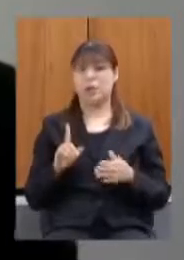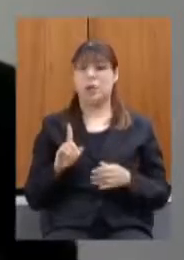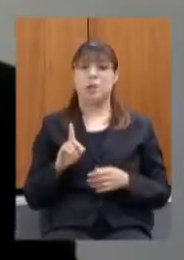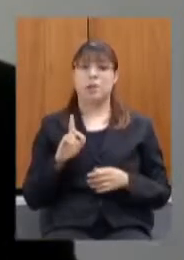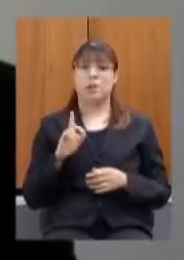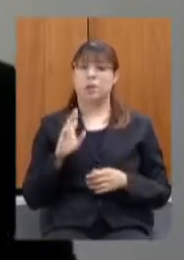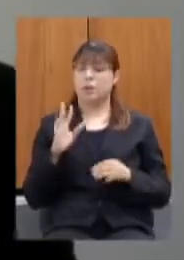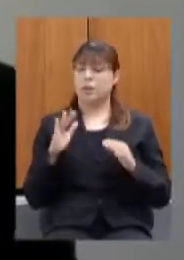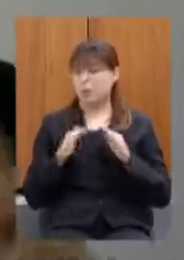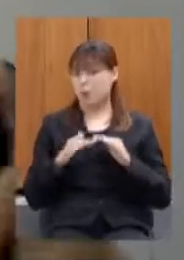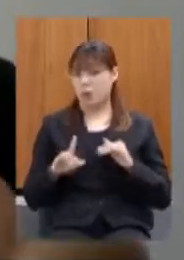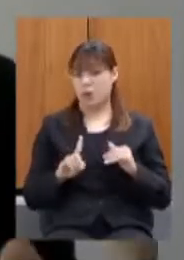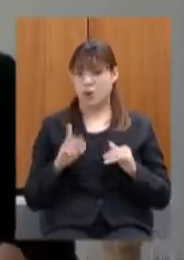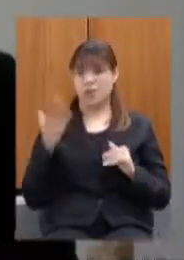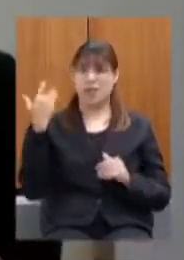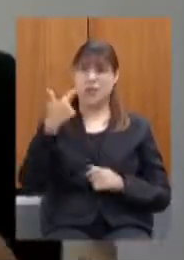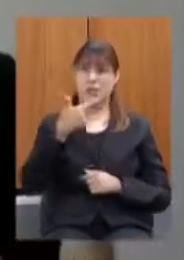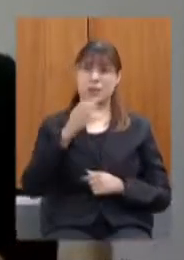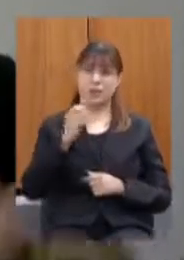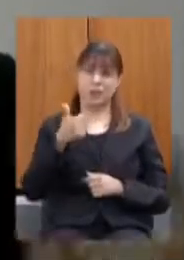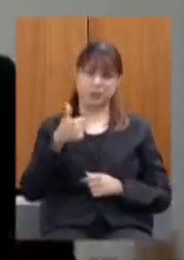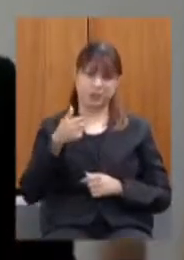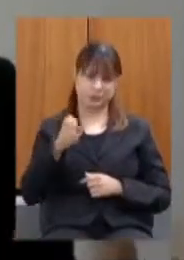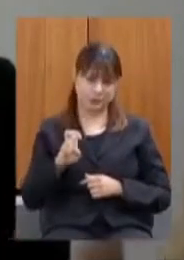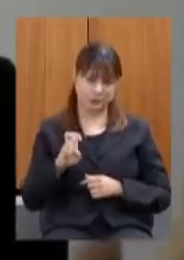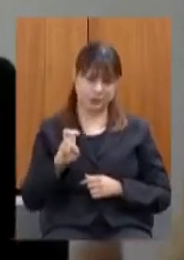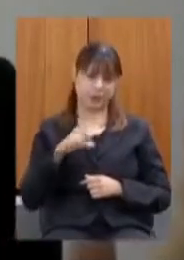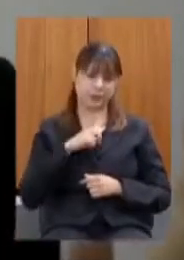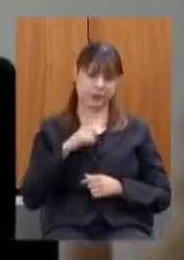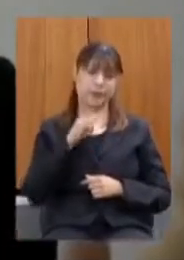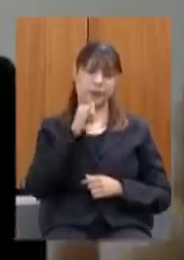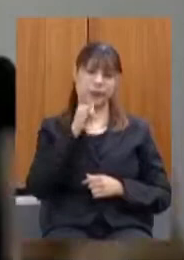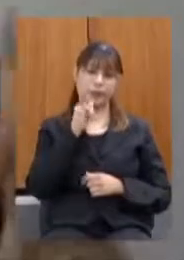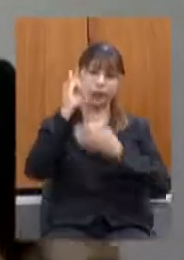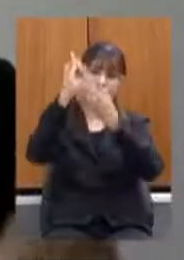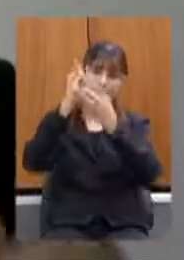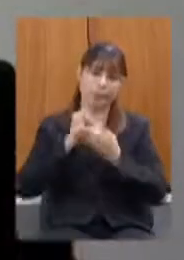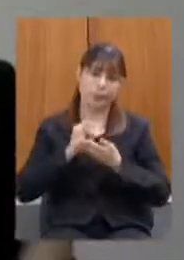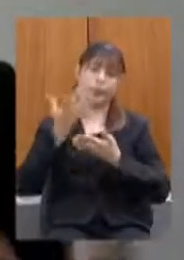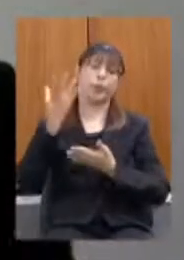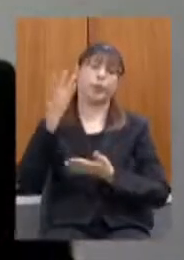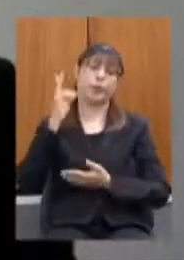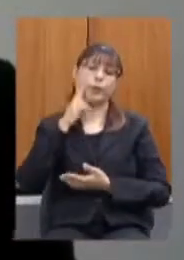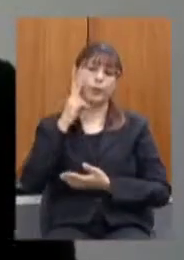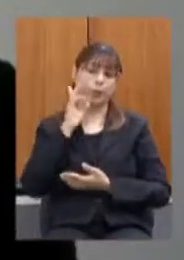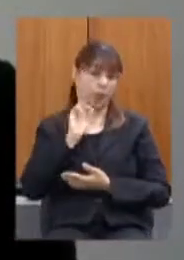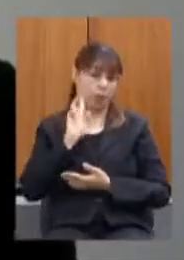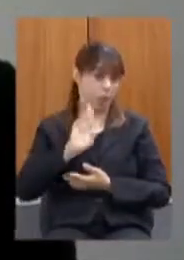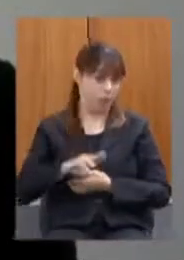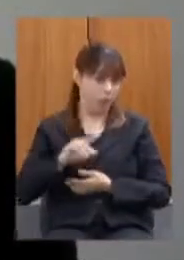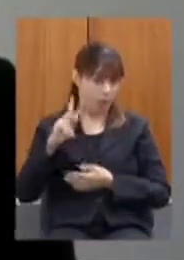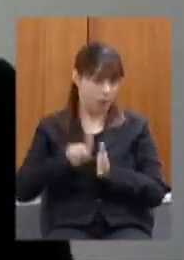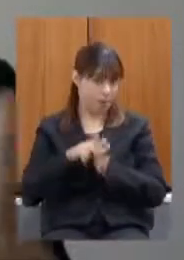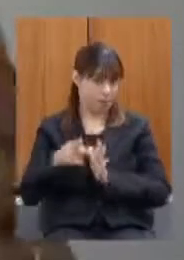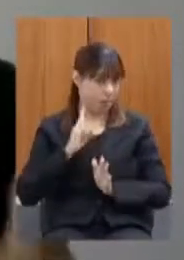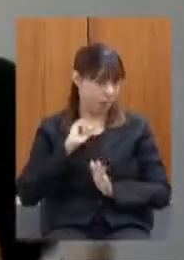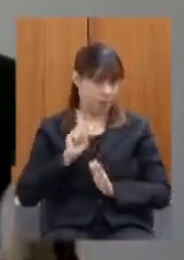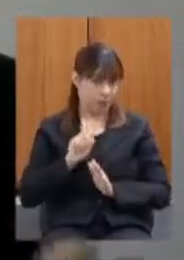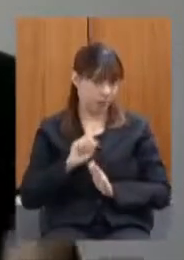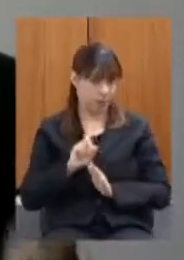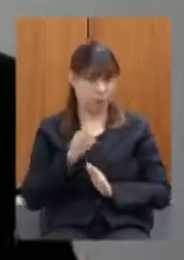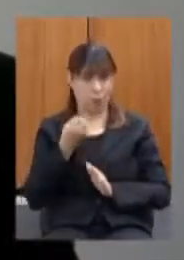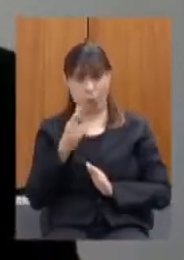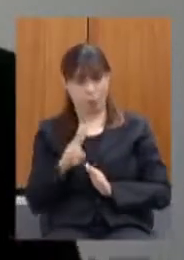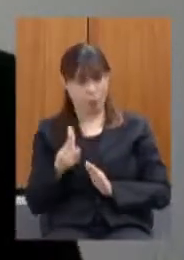desde 2015 vamos lembrar vinhos importados não estamos falando de vinhos produzidos em Minas não estamos falando